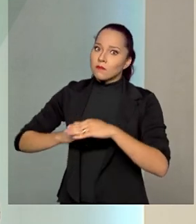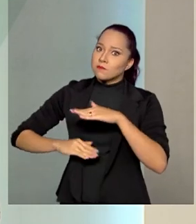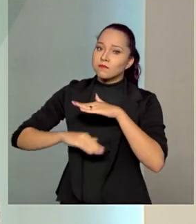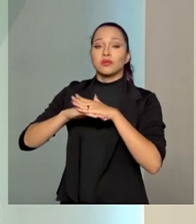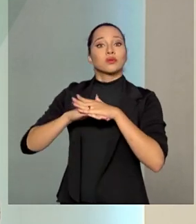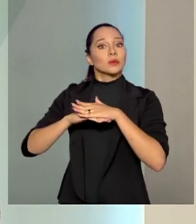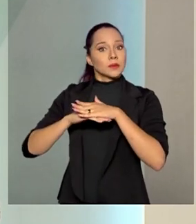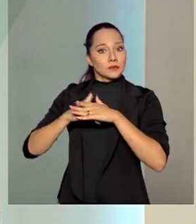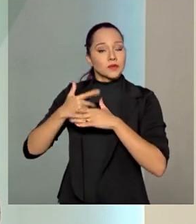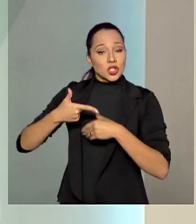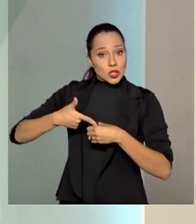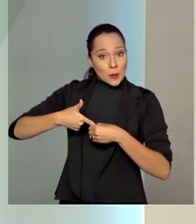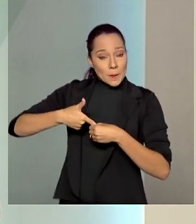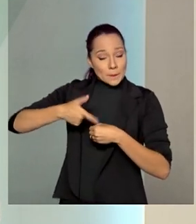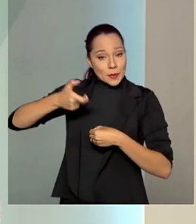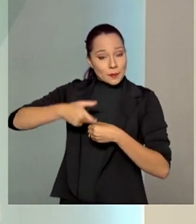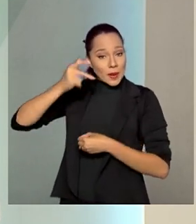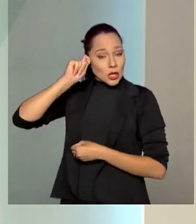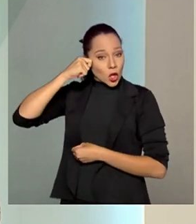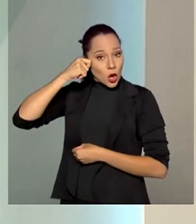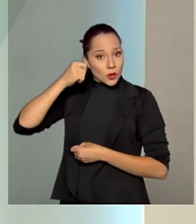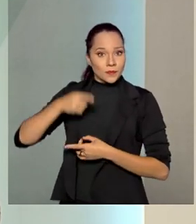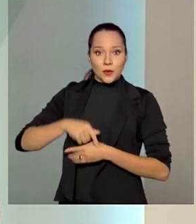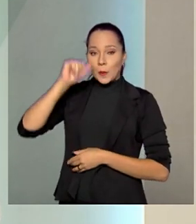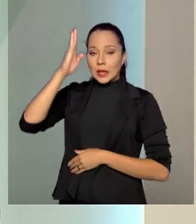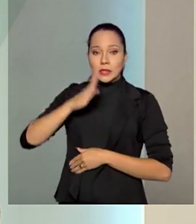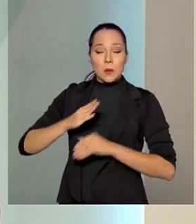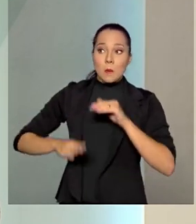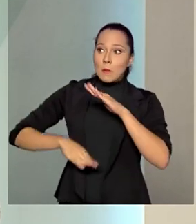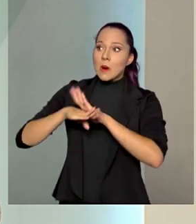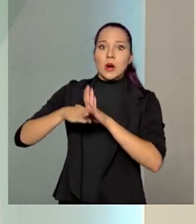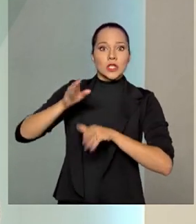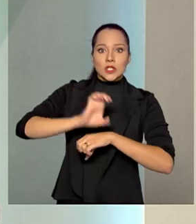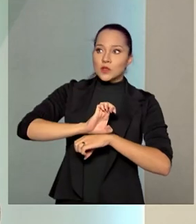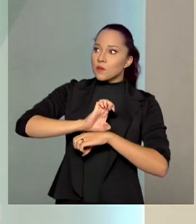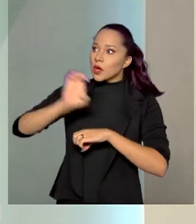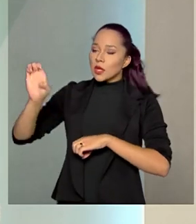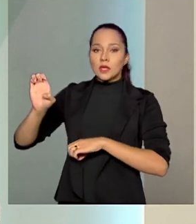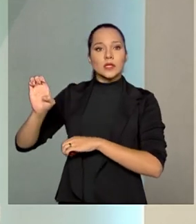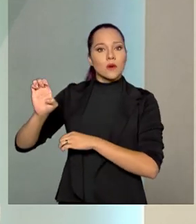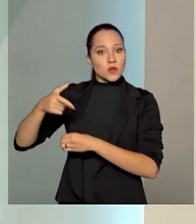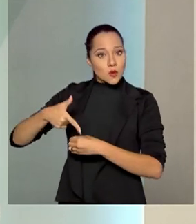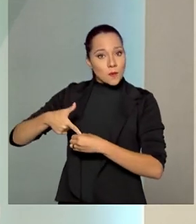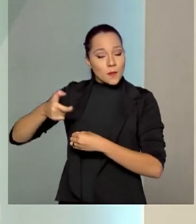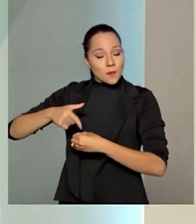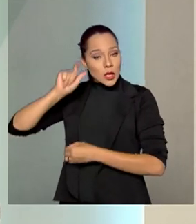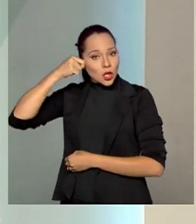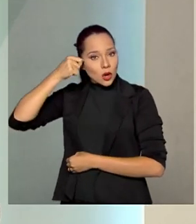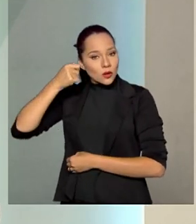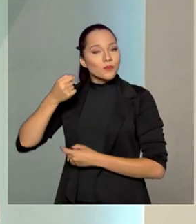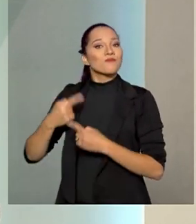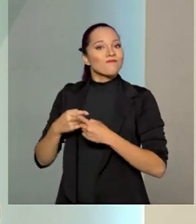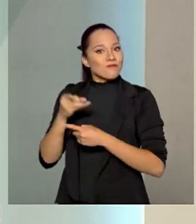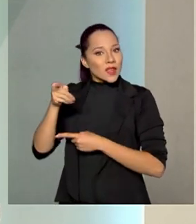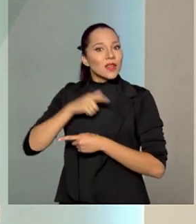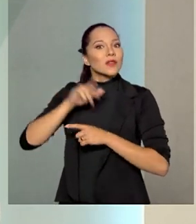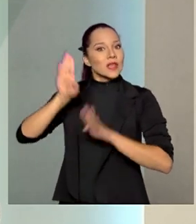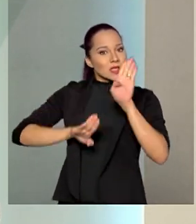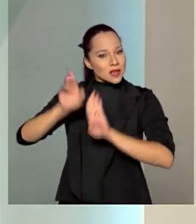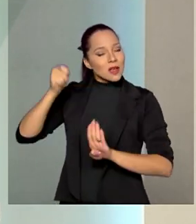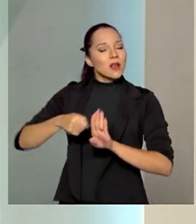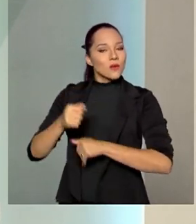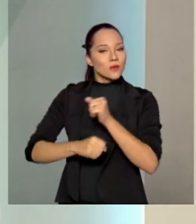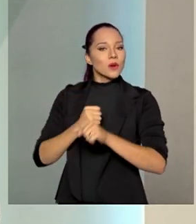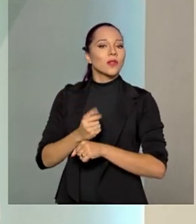O Brasil bateu o recorde de exportação de petróleo, muito por conta da realização desse leilão de